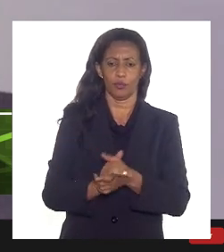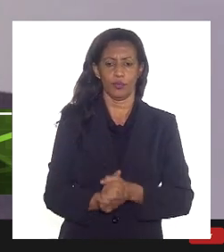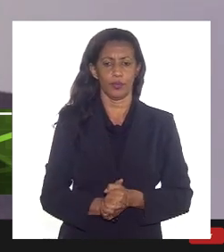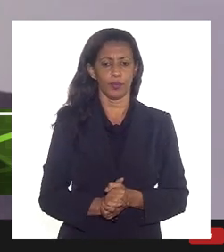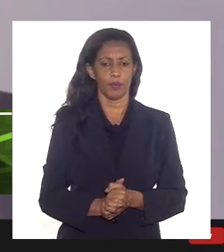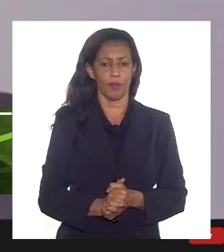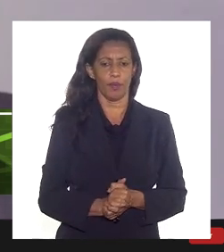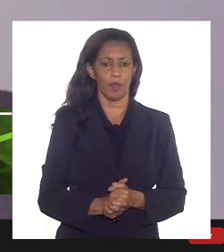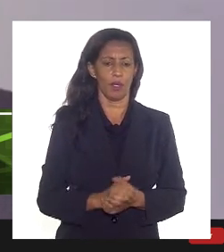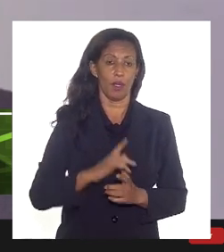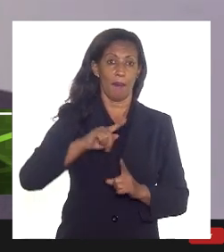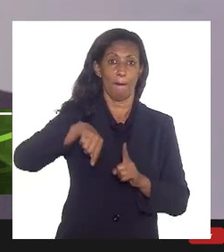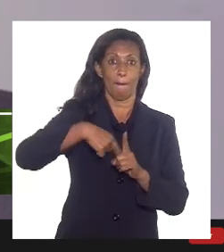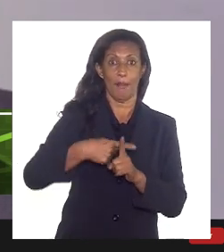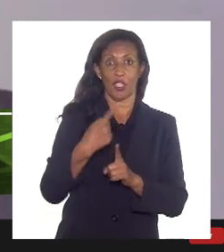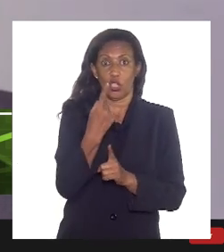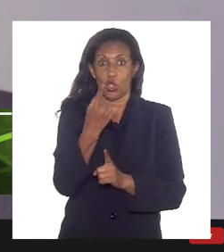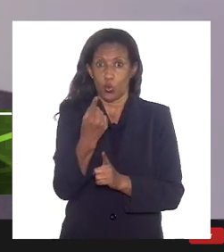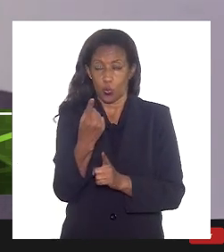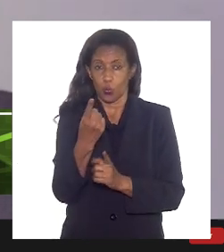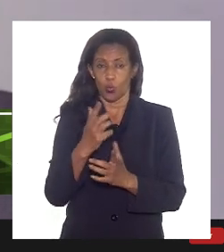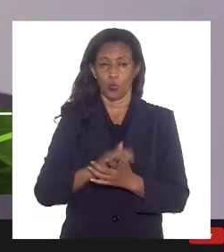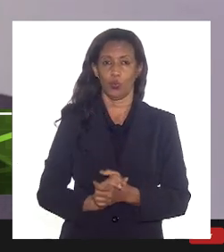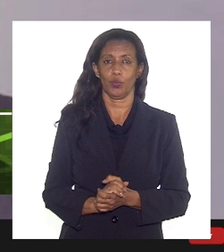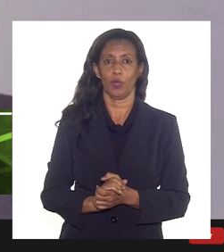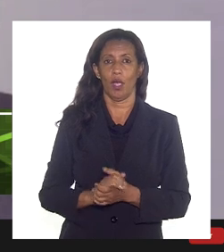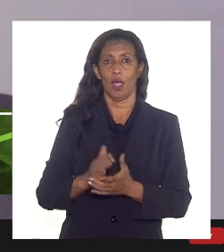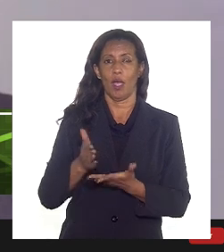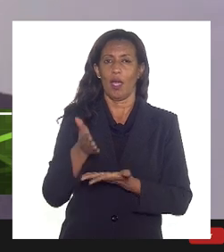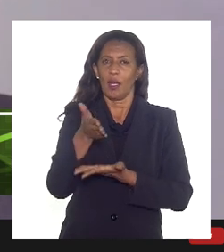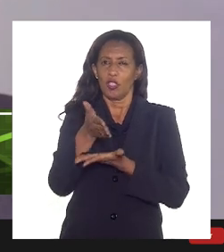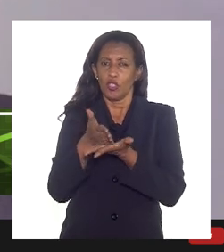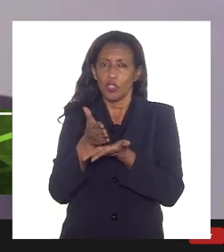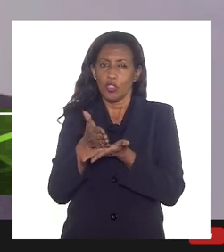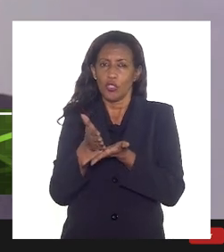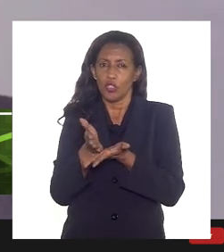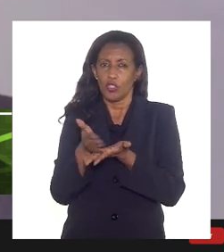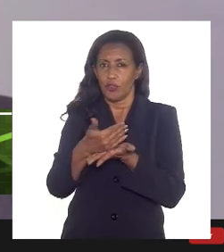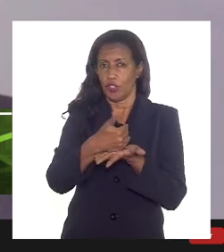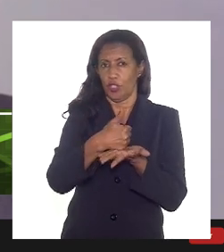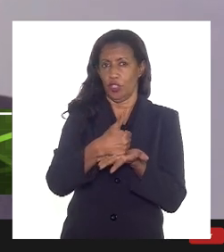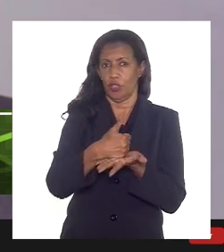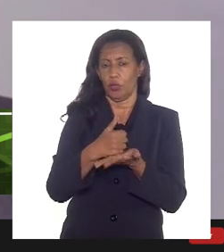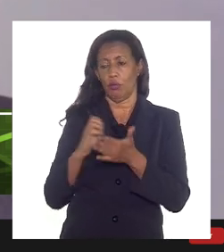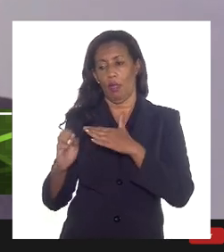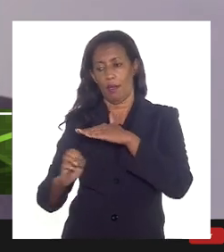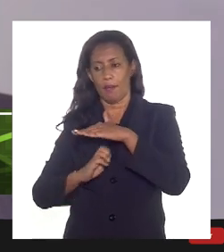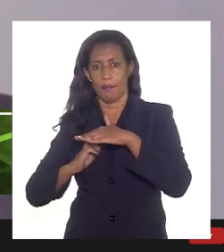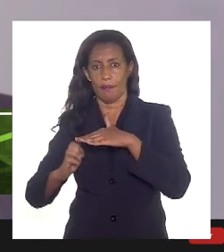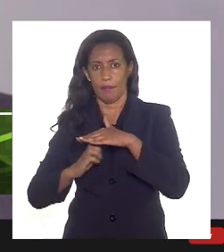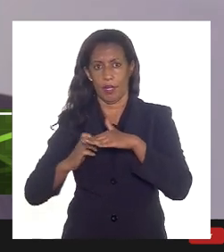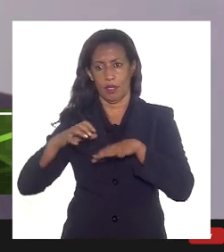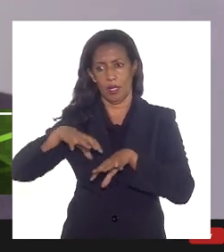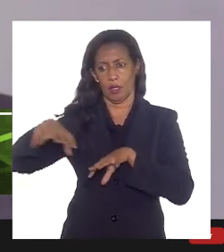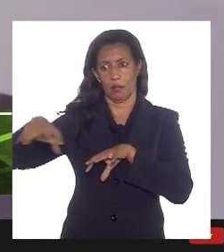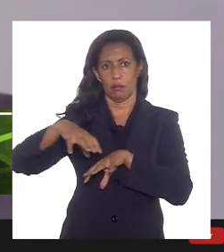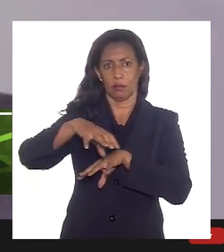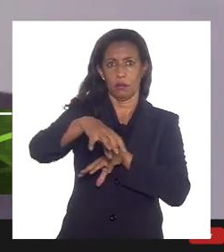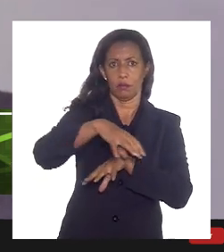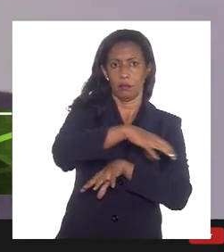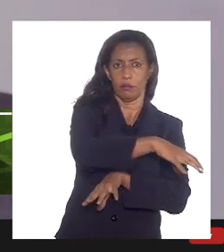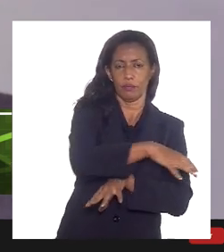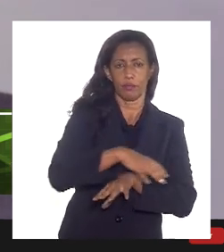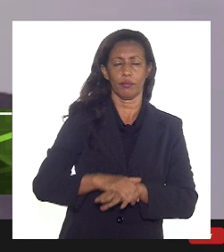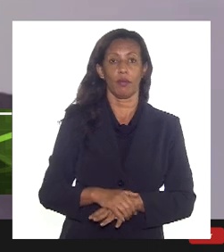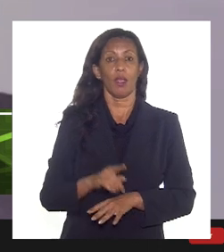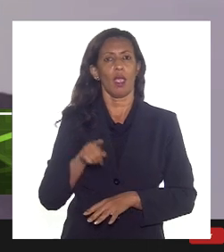em mais de uma plataforma, esse gasto era dividido por um critério da empresa entre essas plataformas. Se